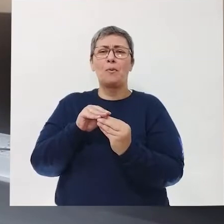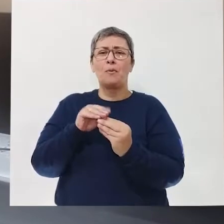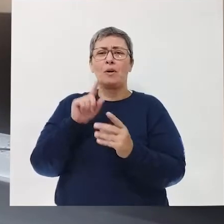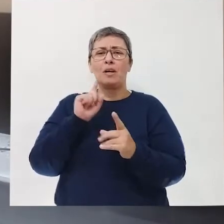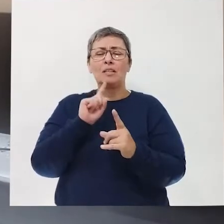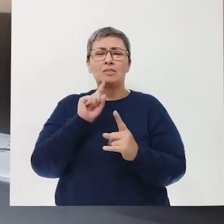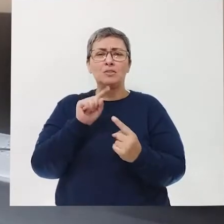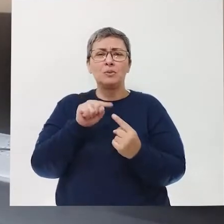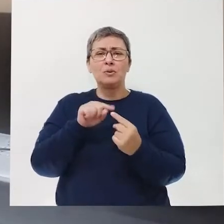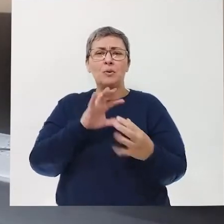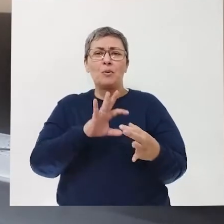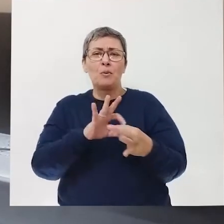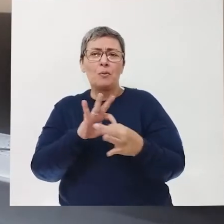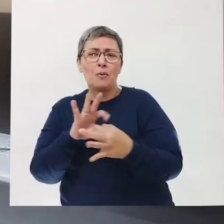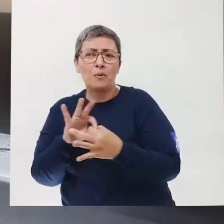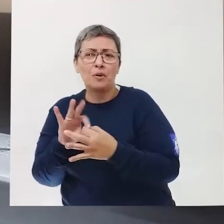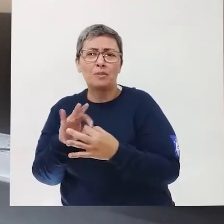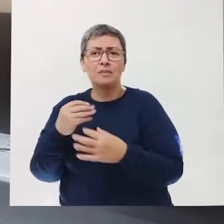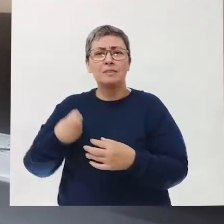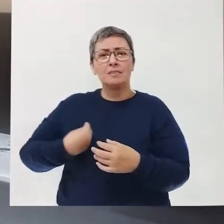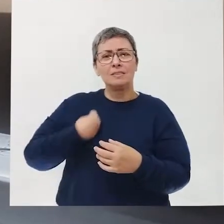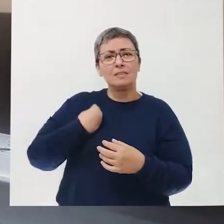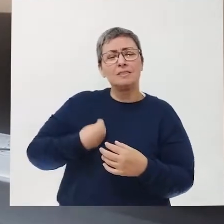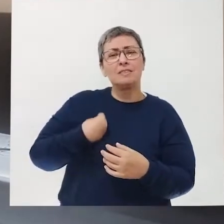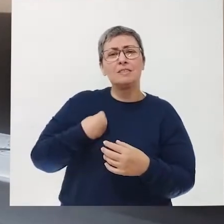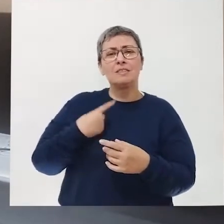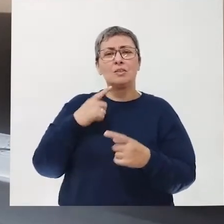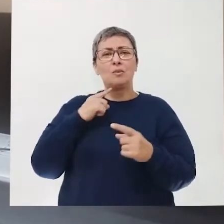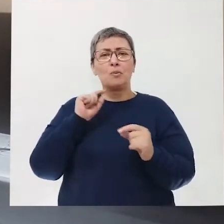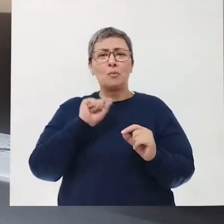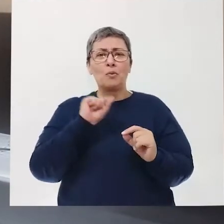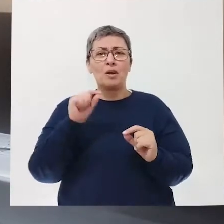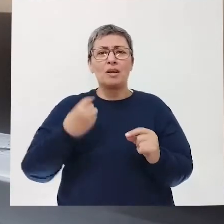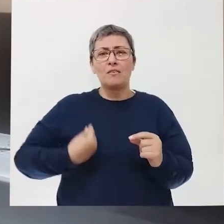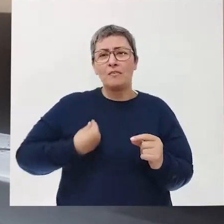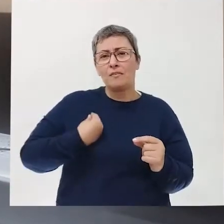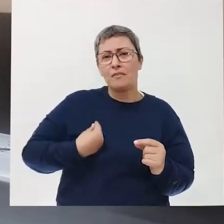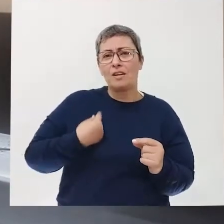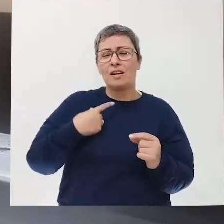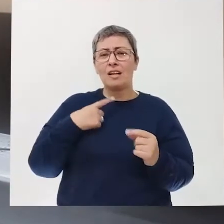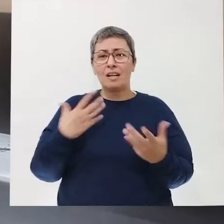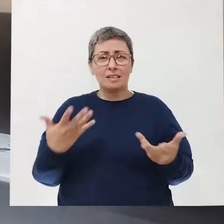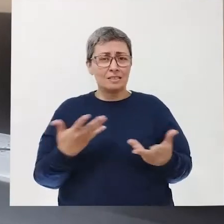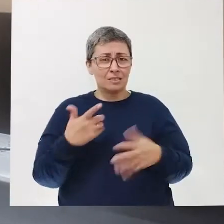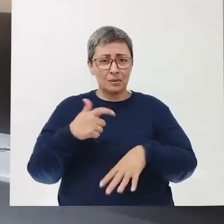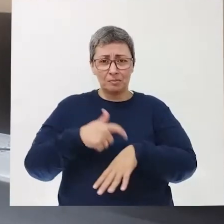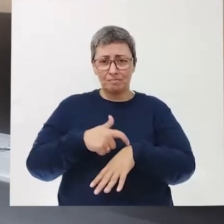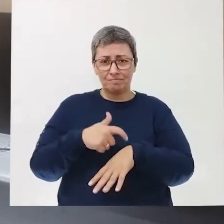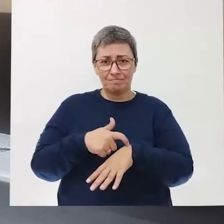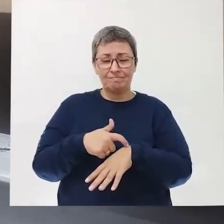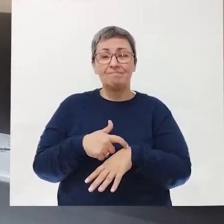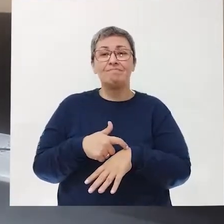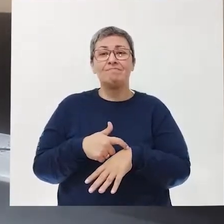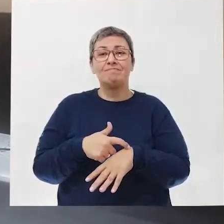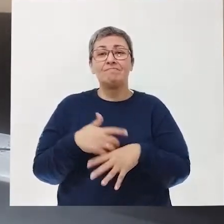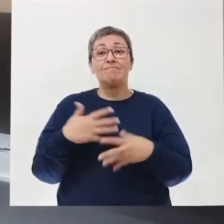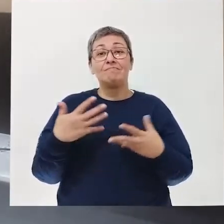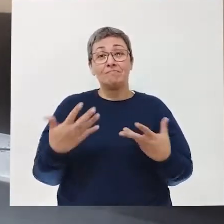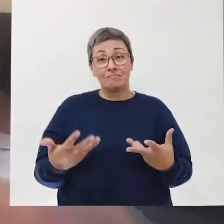ao contexto de vida, né? Do que estamos vivenciando ou vivendo naquele momento, né?